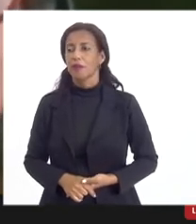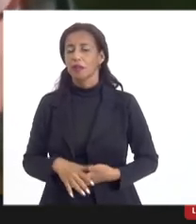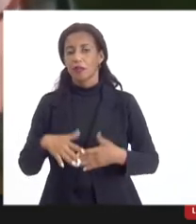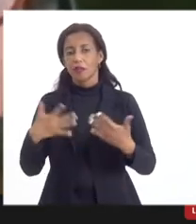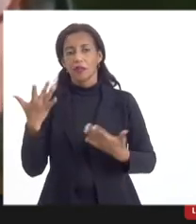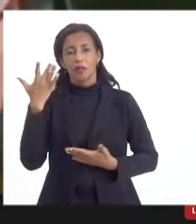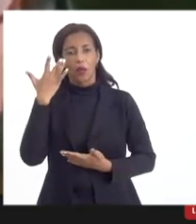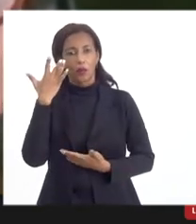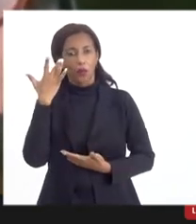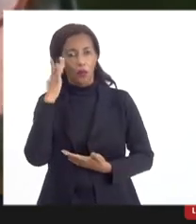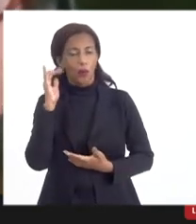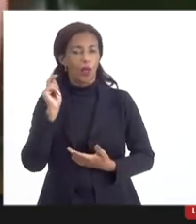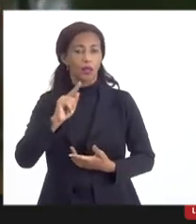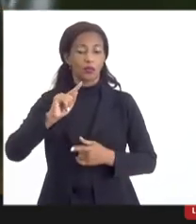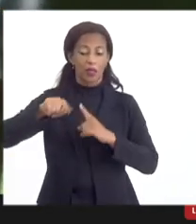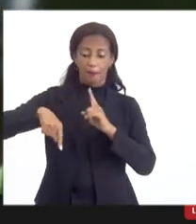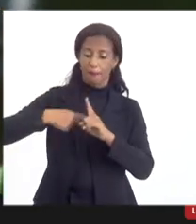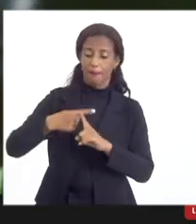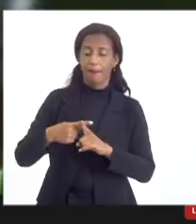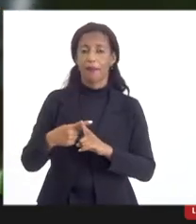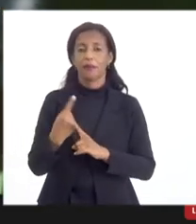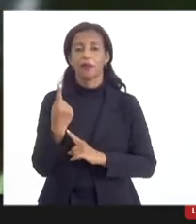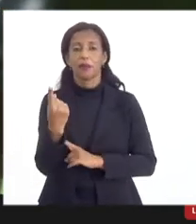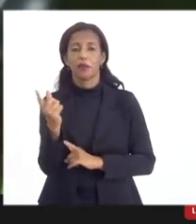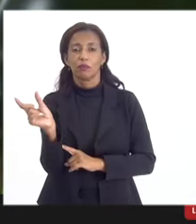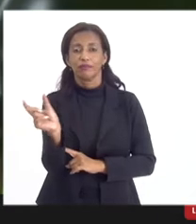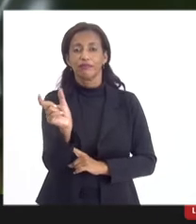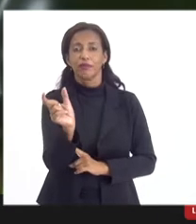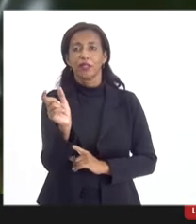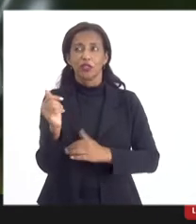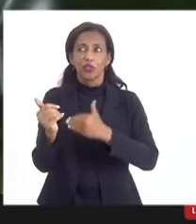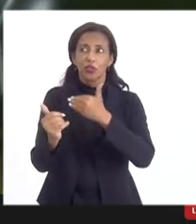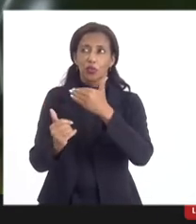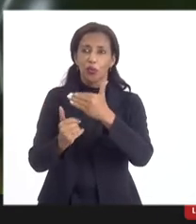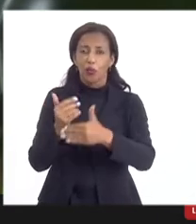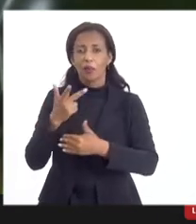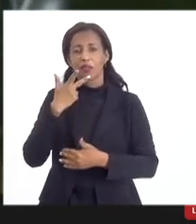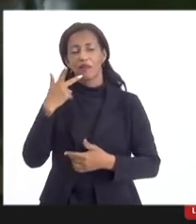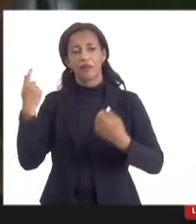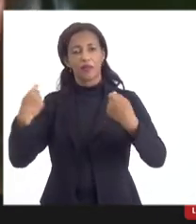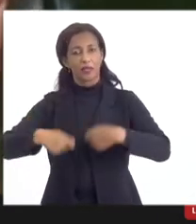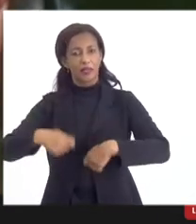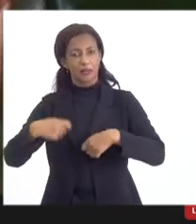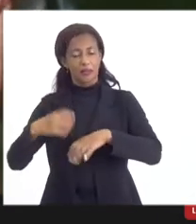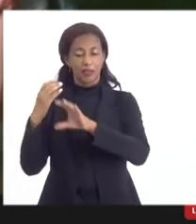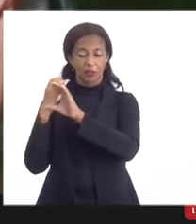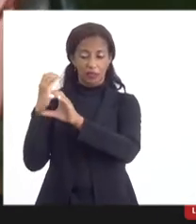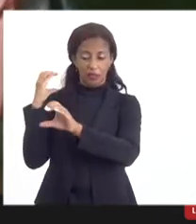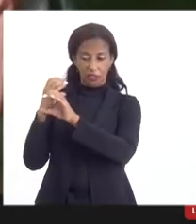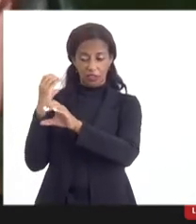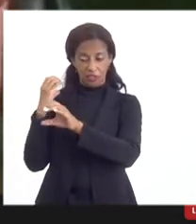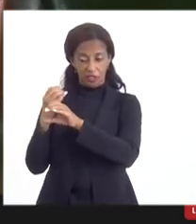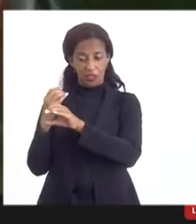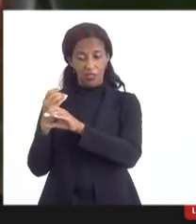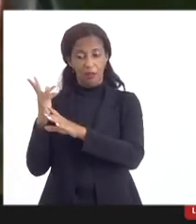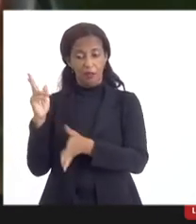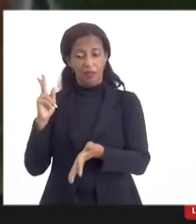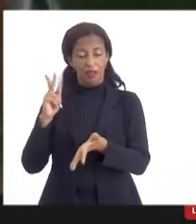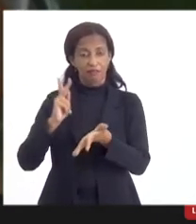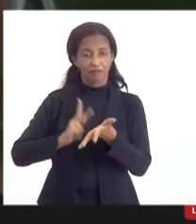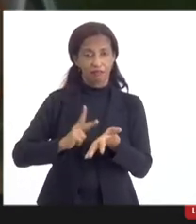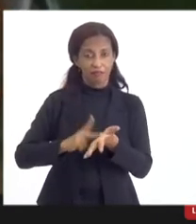é mais uma questão. A gente começa dizendo da necessidade da engenharia, etc., mas essa